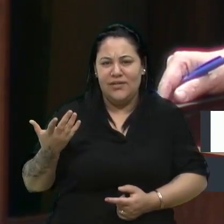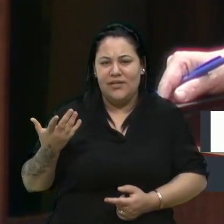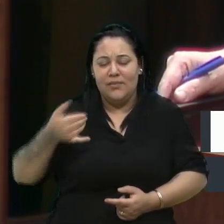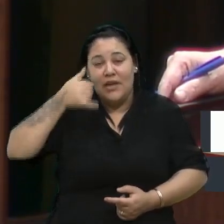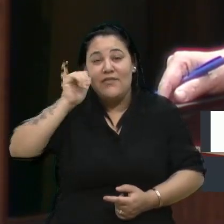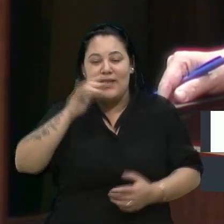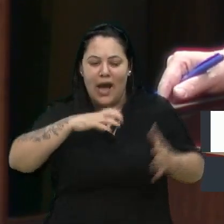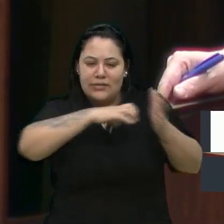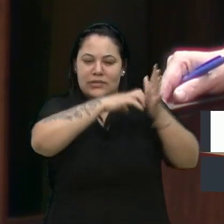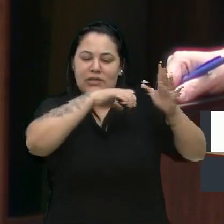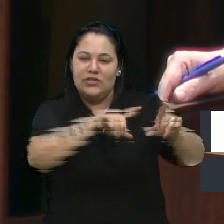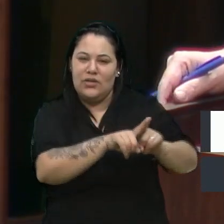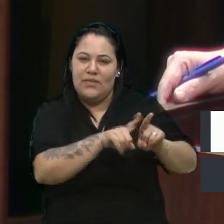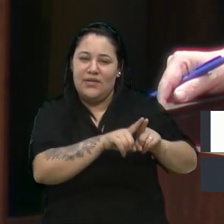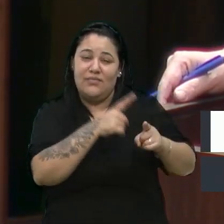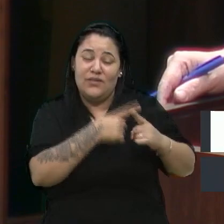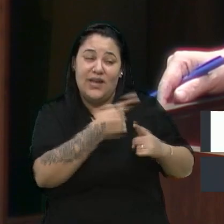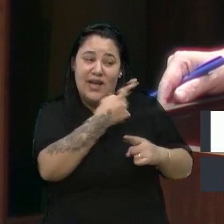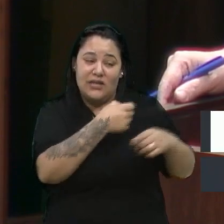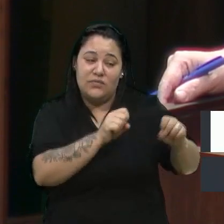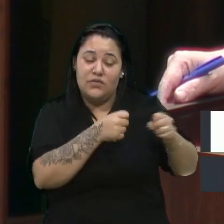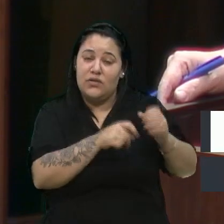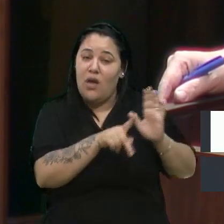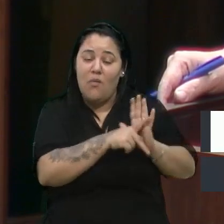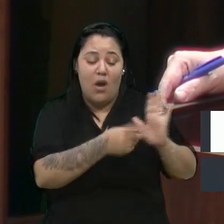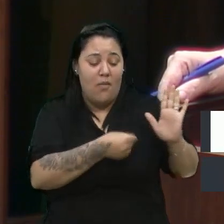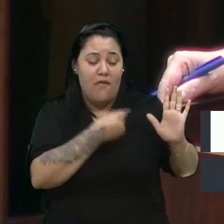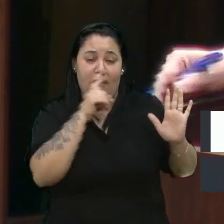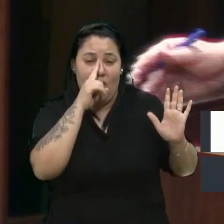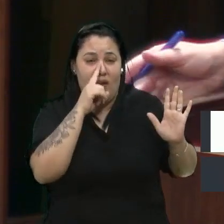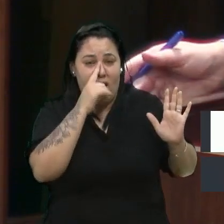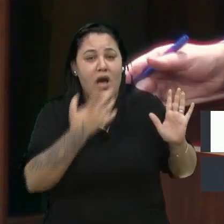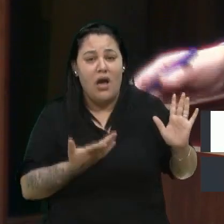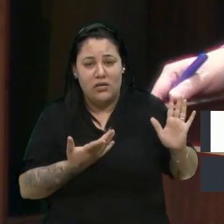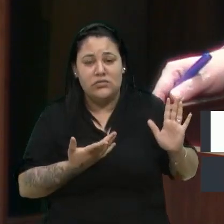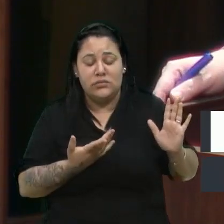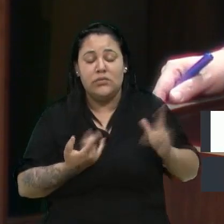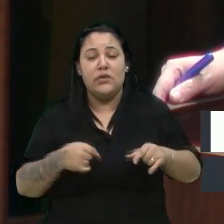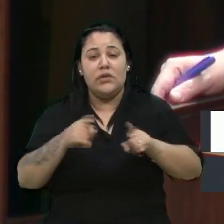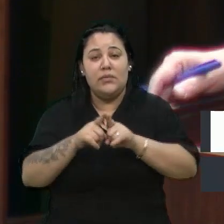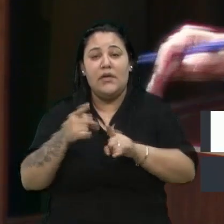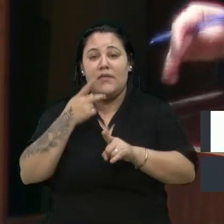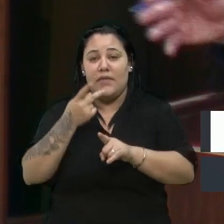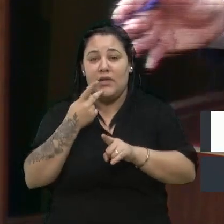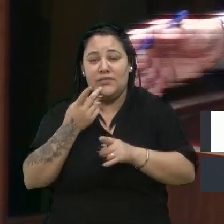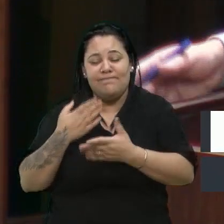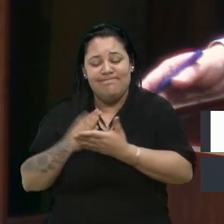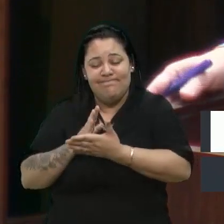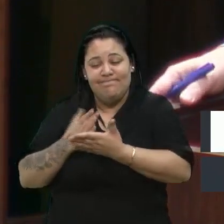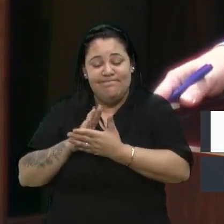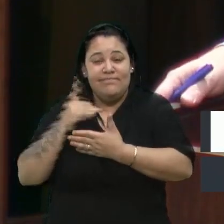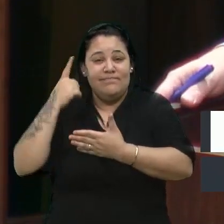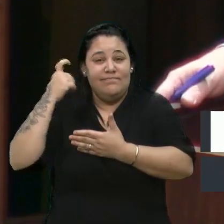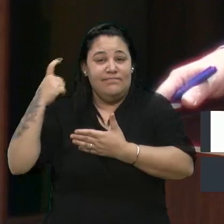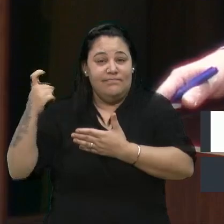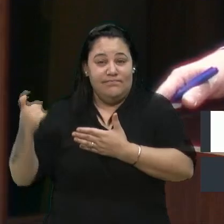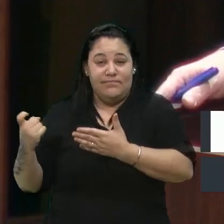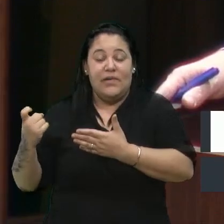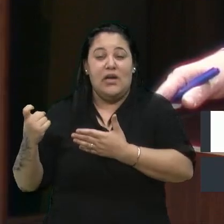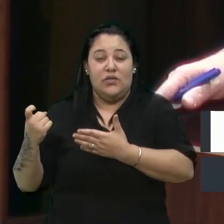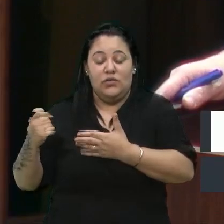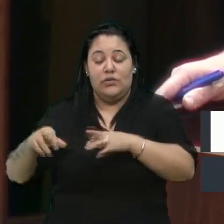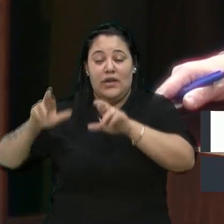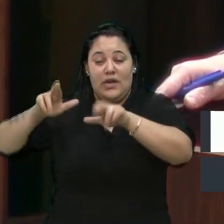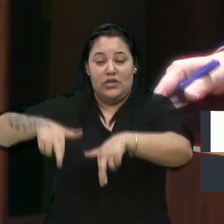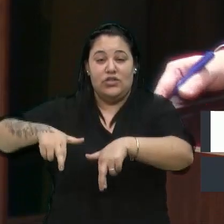porque essas pessoas estão colocando a própria vida em risco. Sem falar na perturbação do sossego naquela região